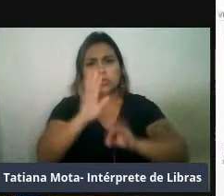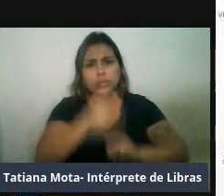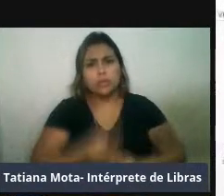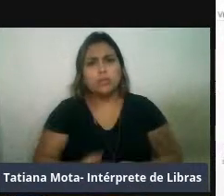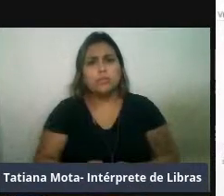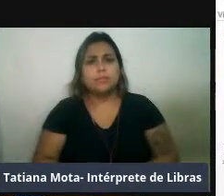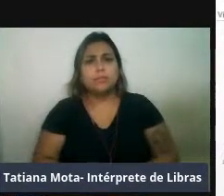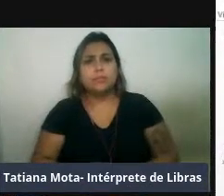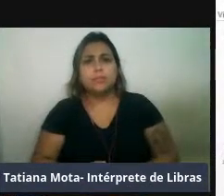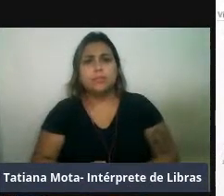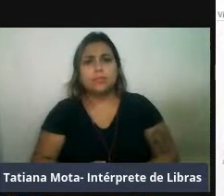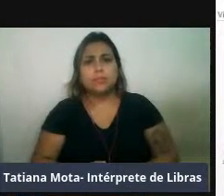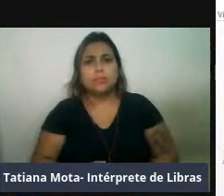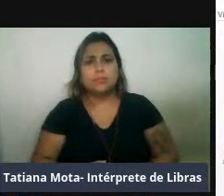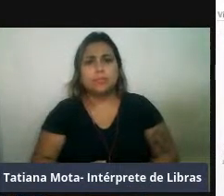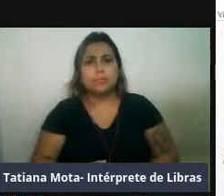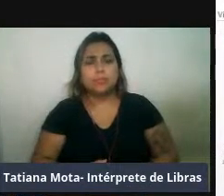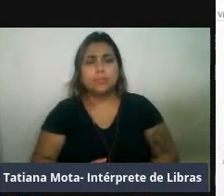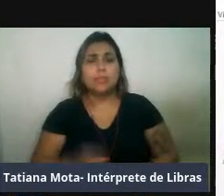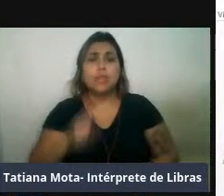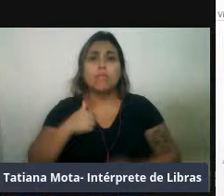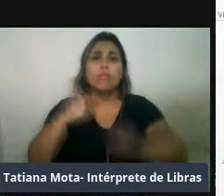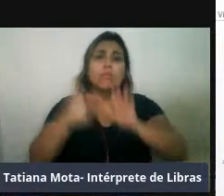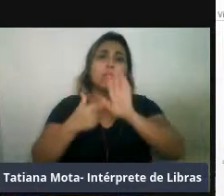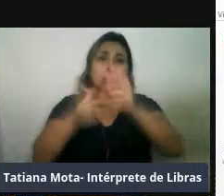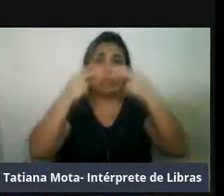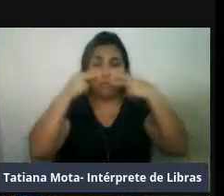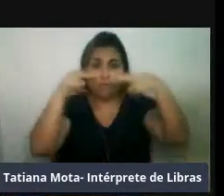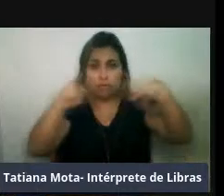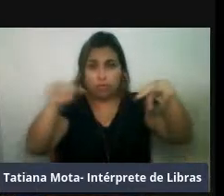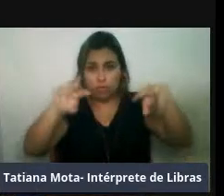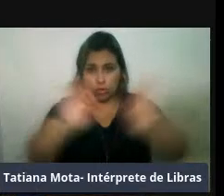vamos ver se vai dar certo aqui, vocês estão visualizando.